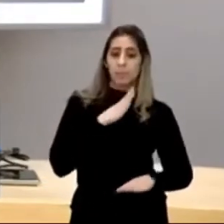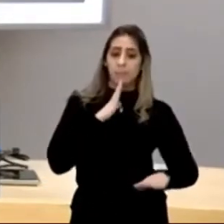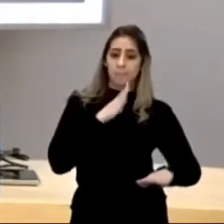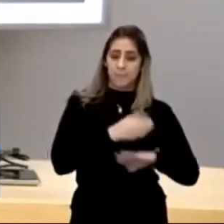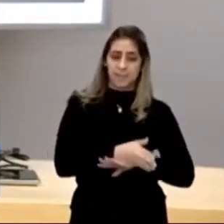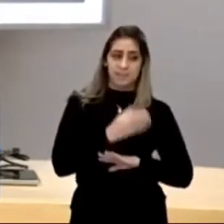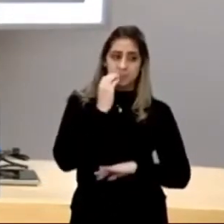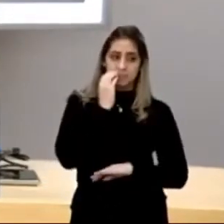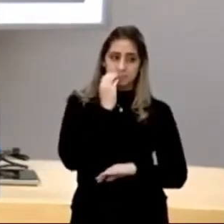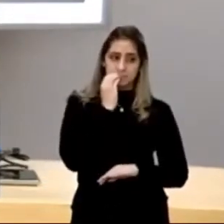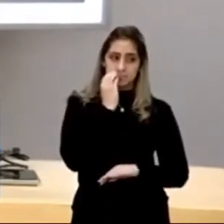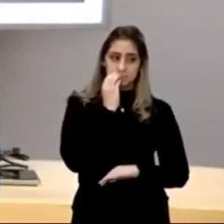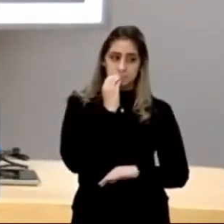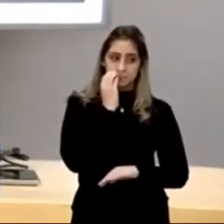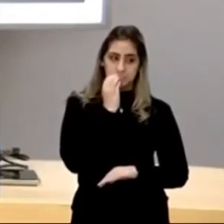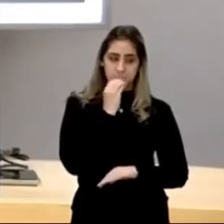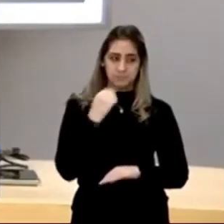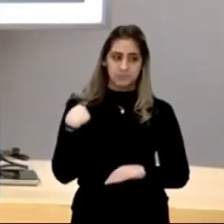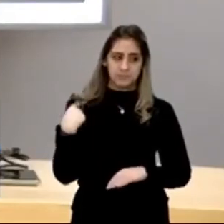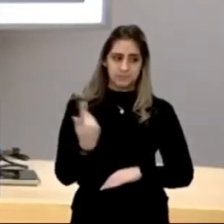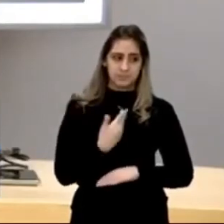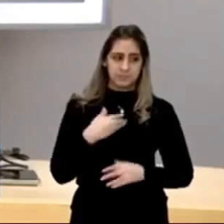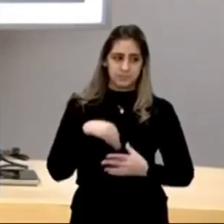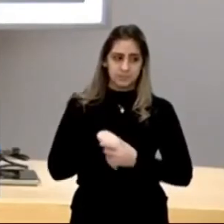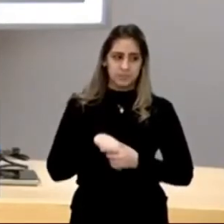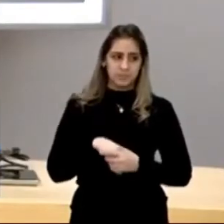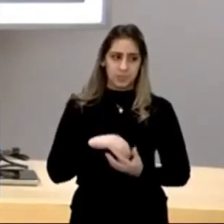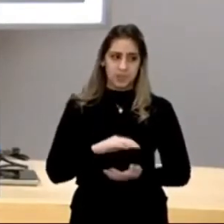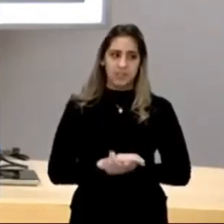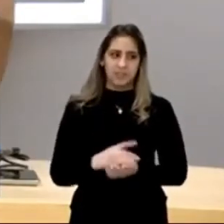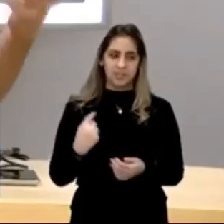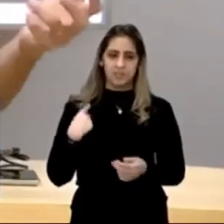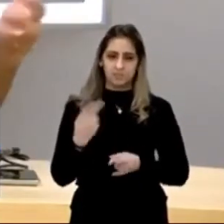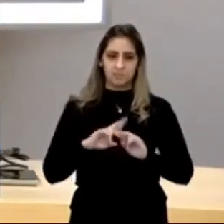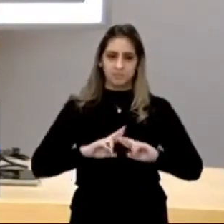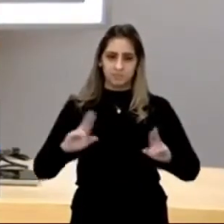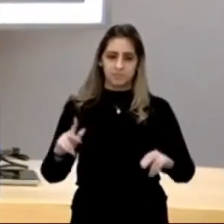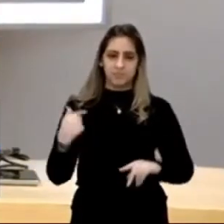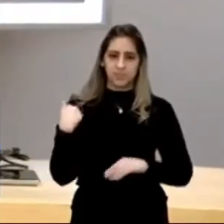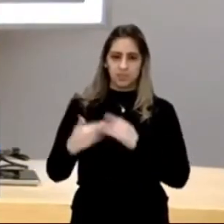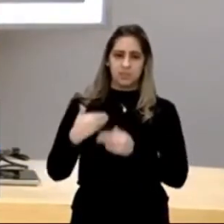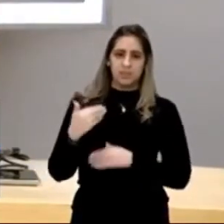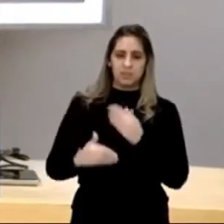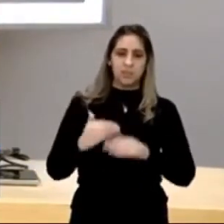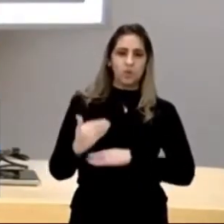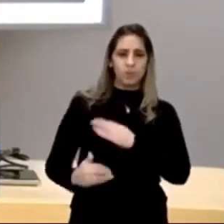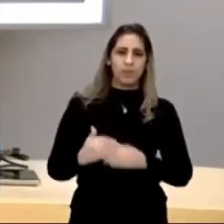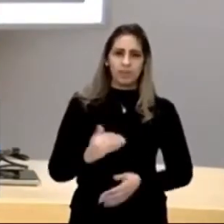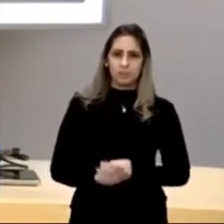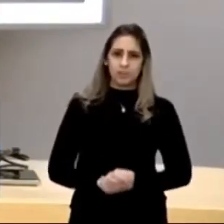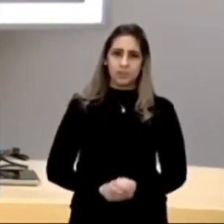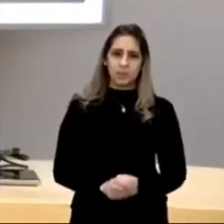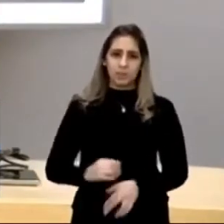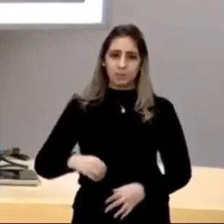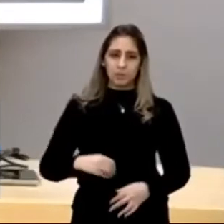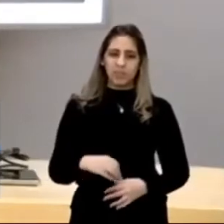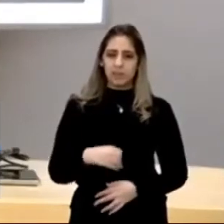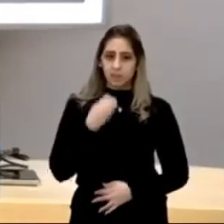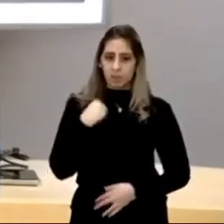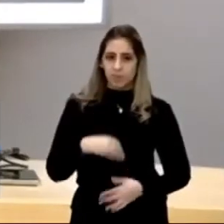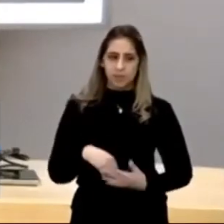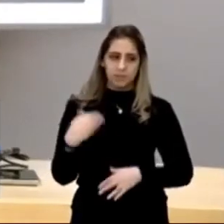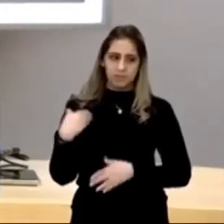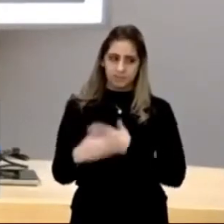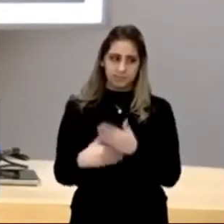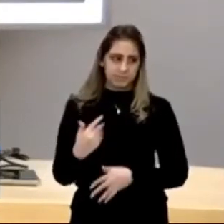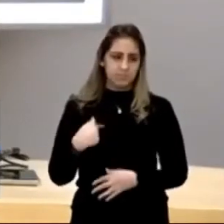missão. Alguém que, sei lá, são os descendentes de quem viveu com ele. Ou encontra a carta do Manuel Perna e começa a transpor